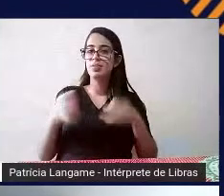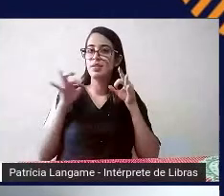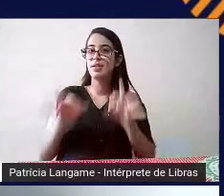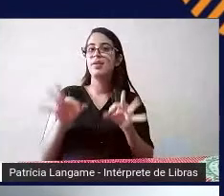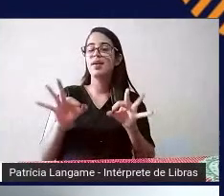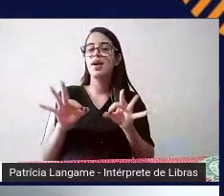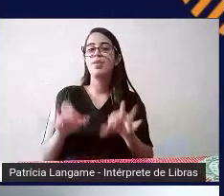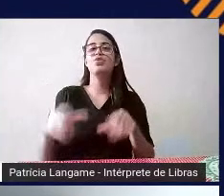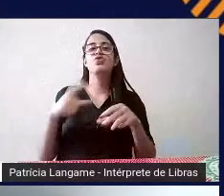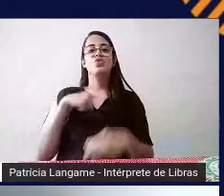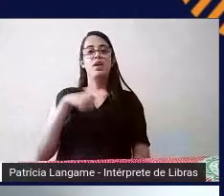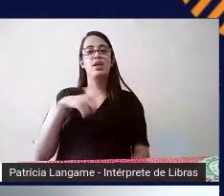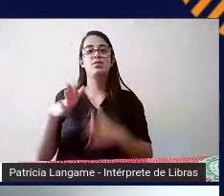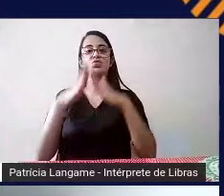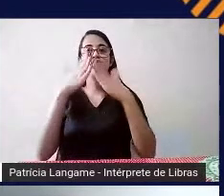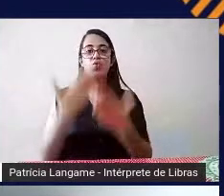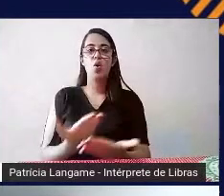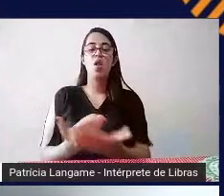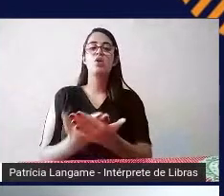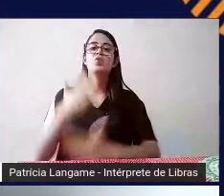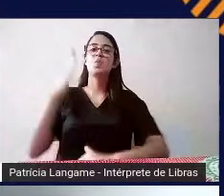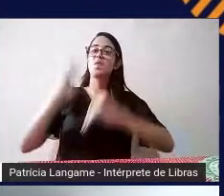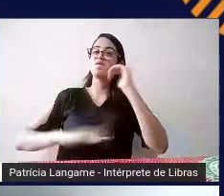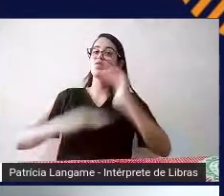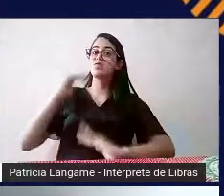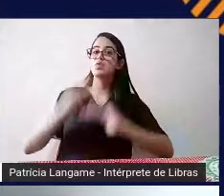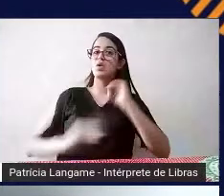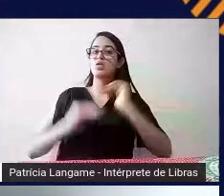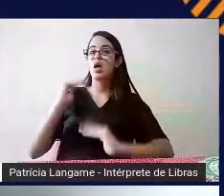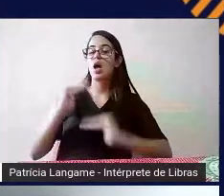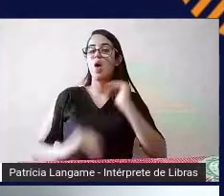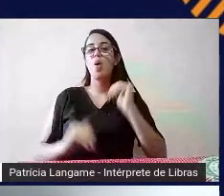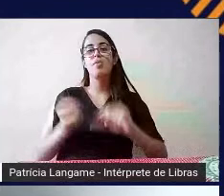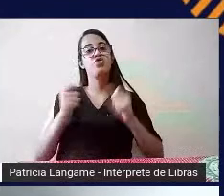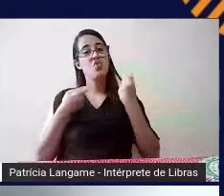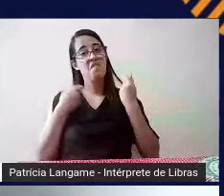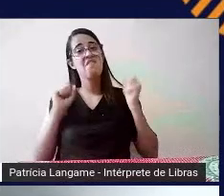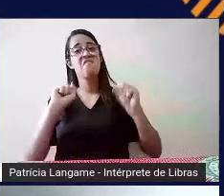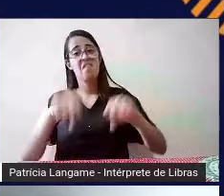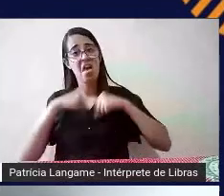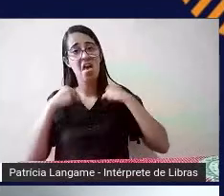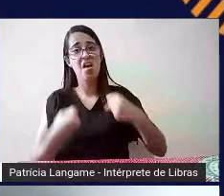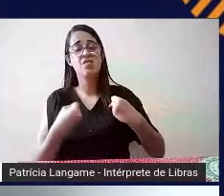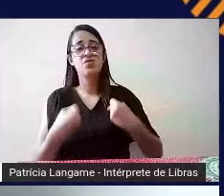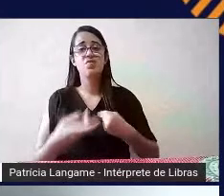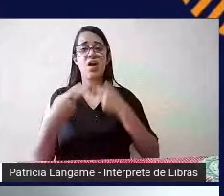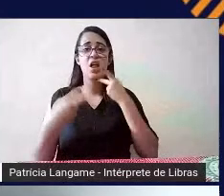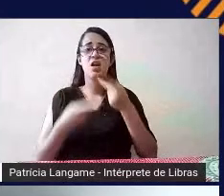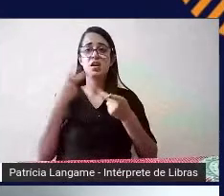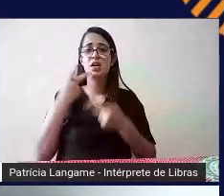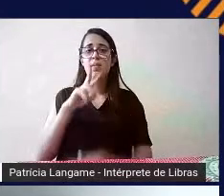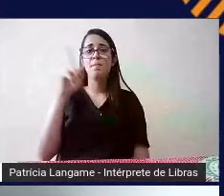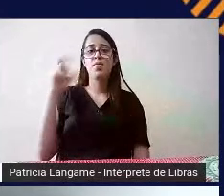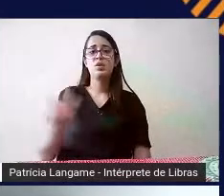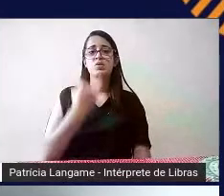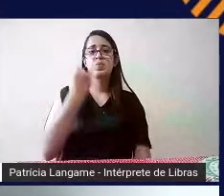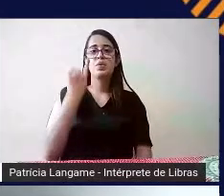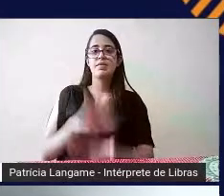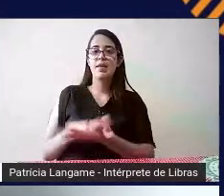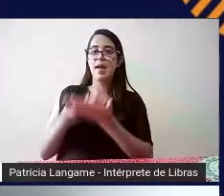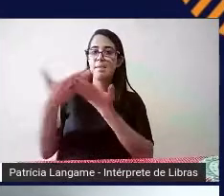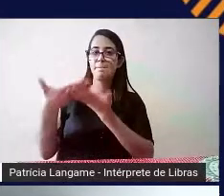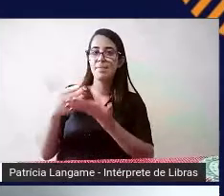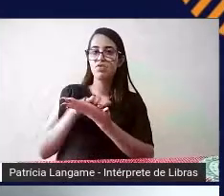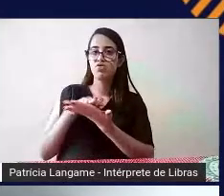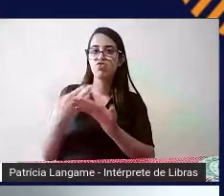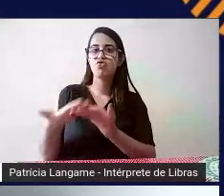tenha nas escolas um profissional para fazer isso como a gente defende né e fala da importância do intérprete então a